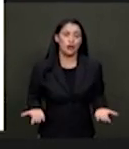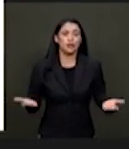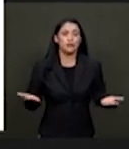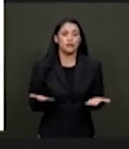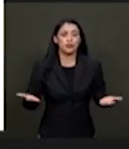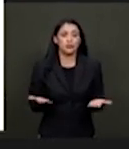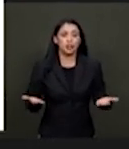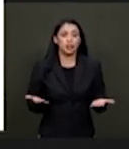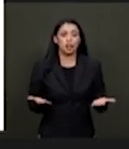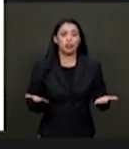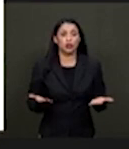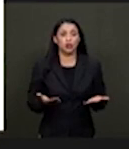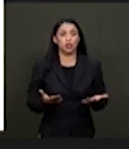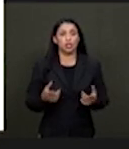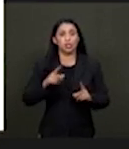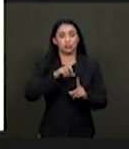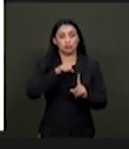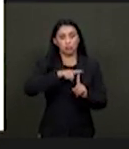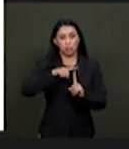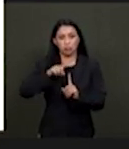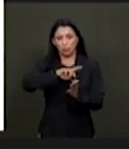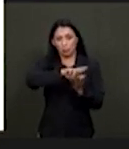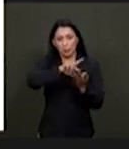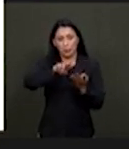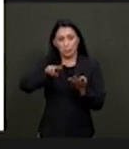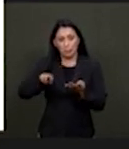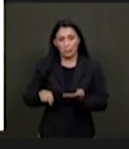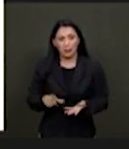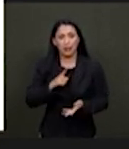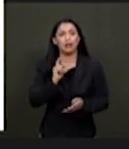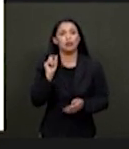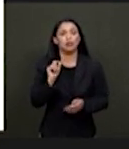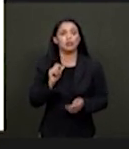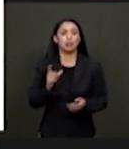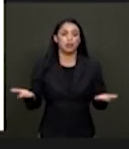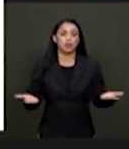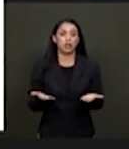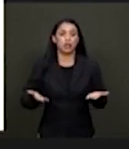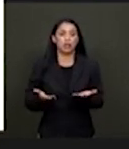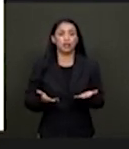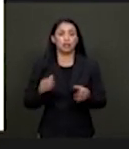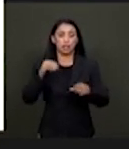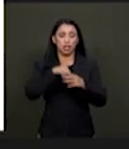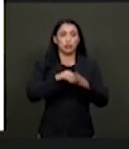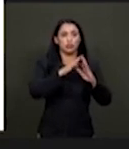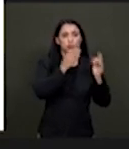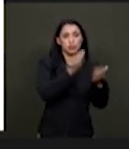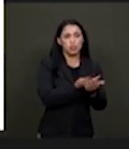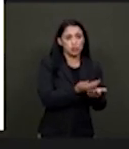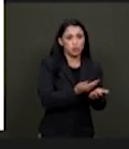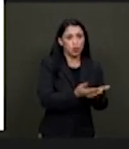Diferentes tipos de atendimento educacional especializado, que hoje estão em parte de algumas escolas comuns,